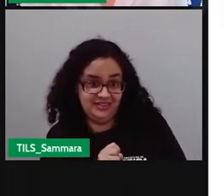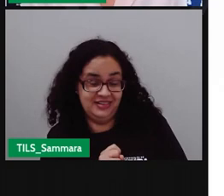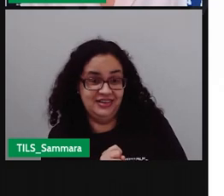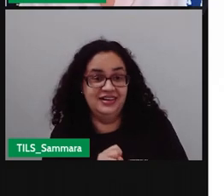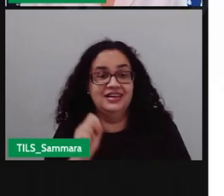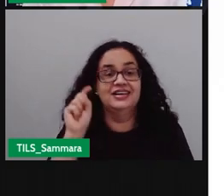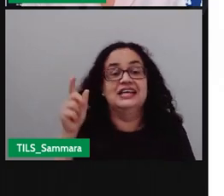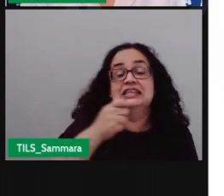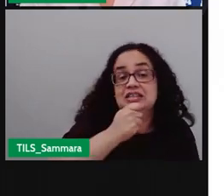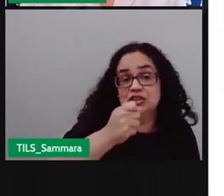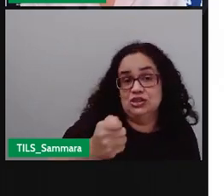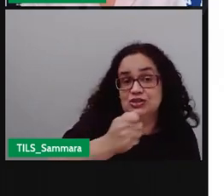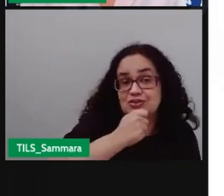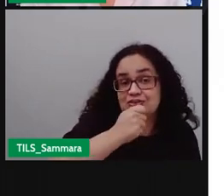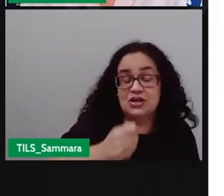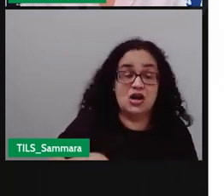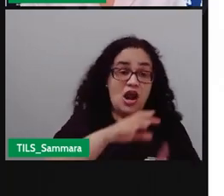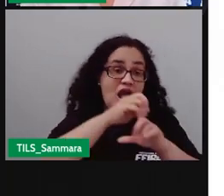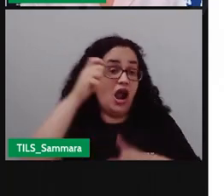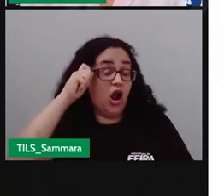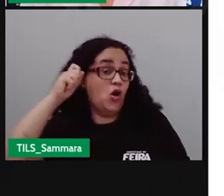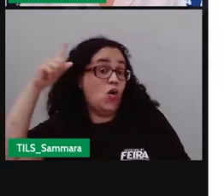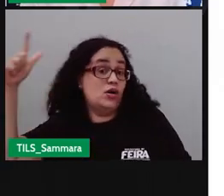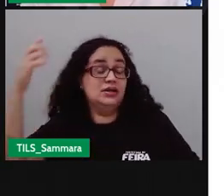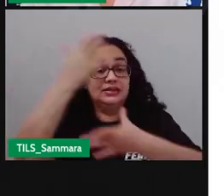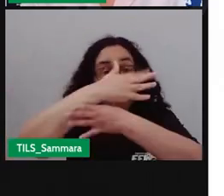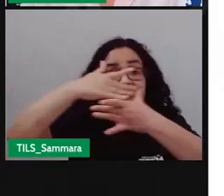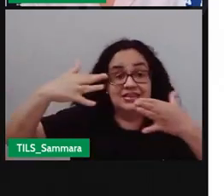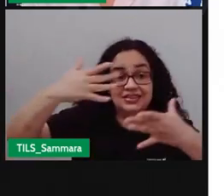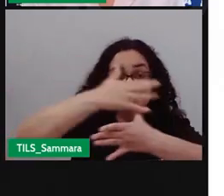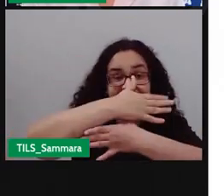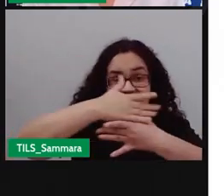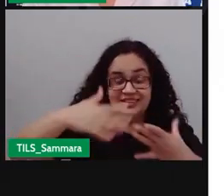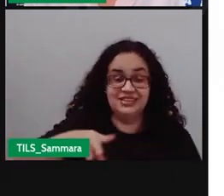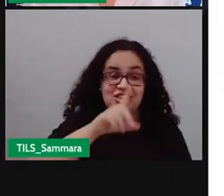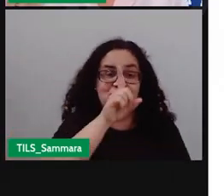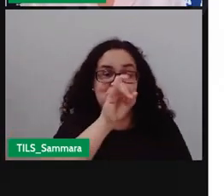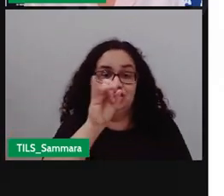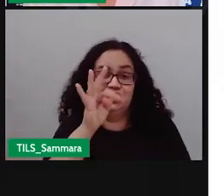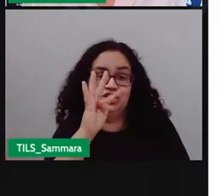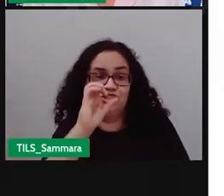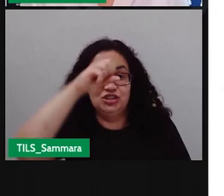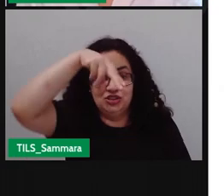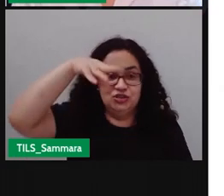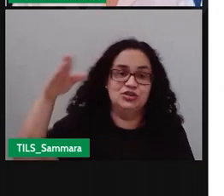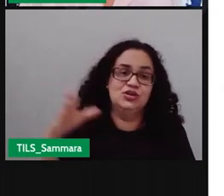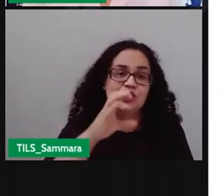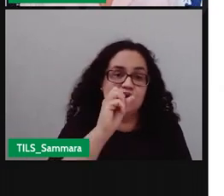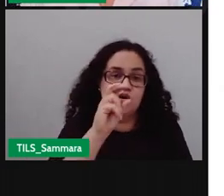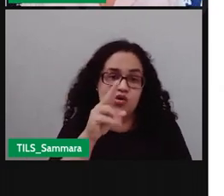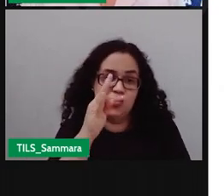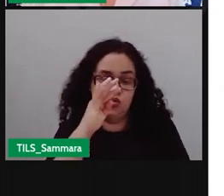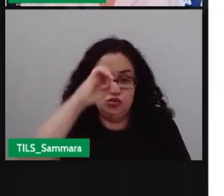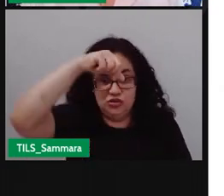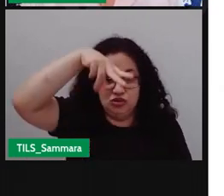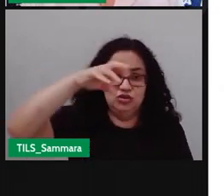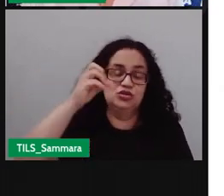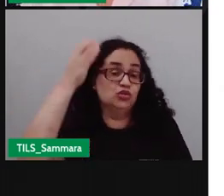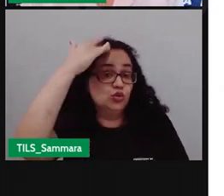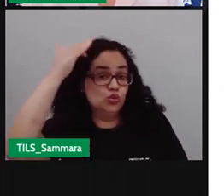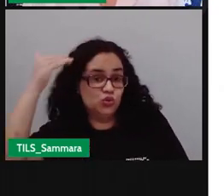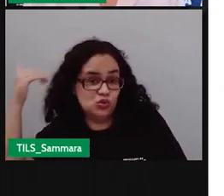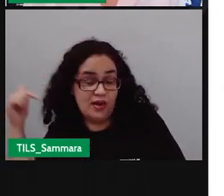é o responsável pelo site do Acorda Cidade de Uto Cotinho que saiu do rádio ele fez um site de